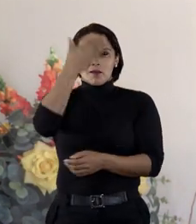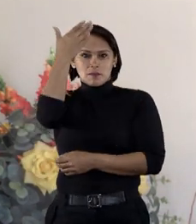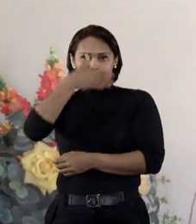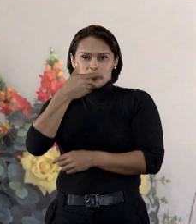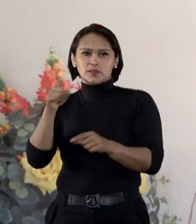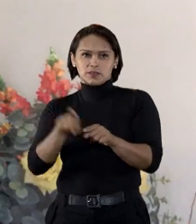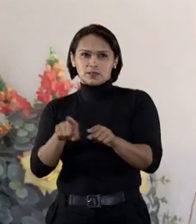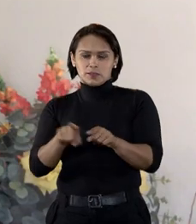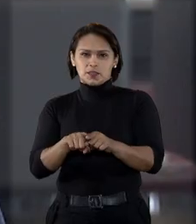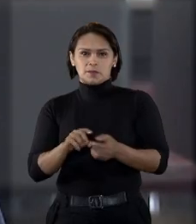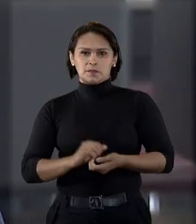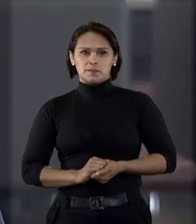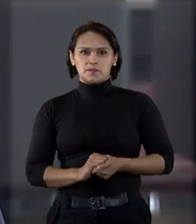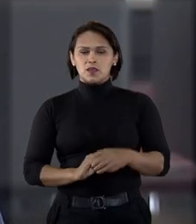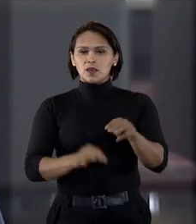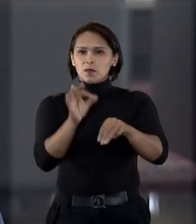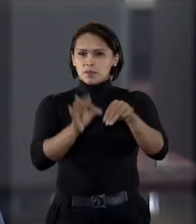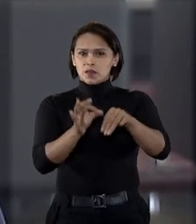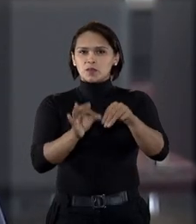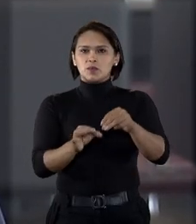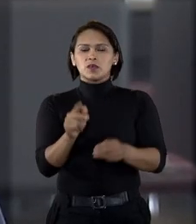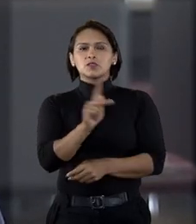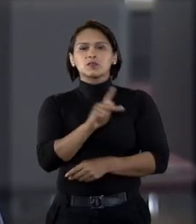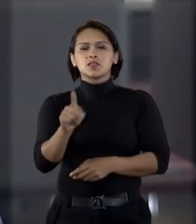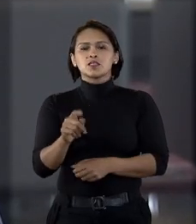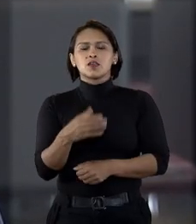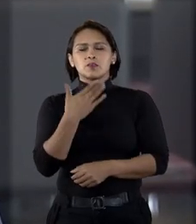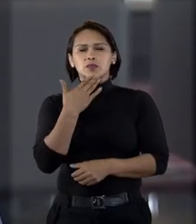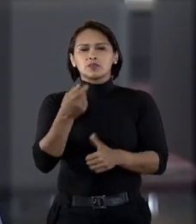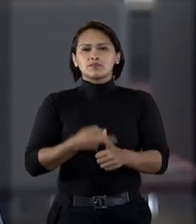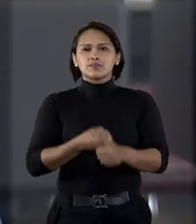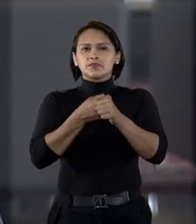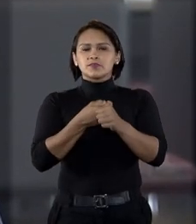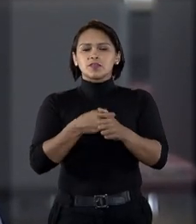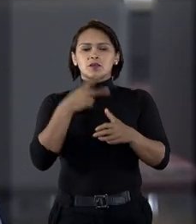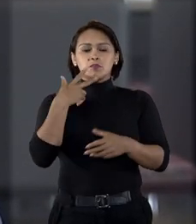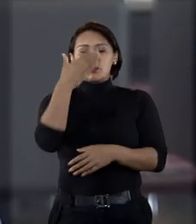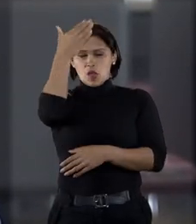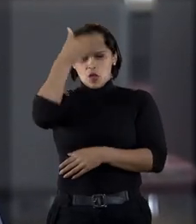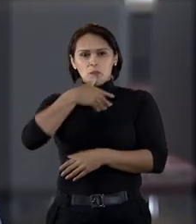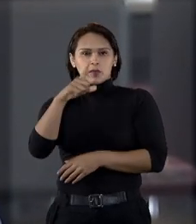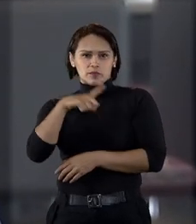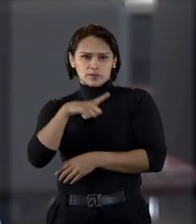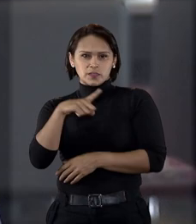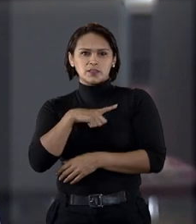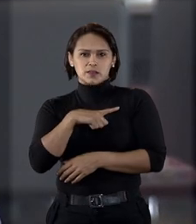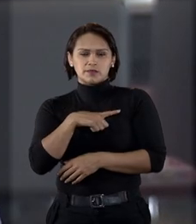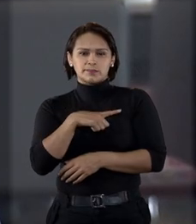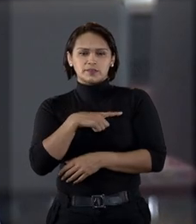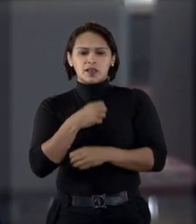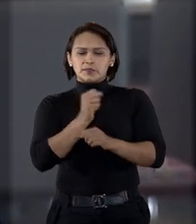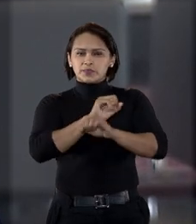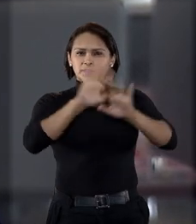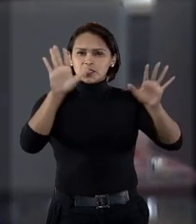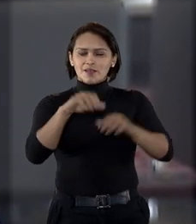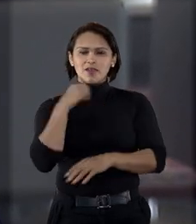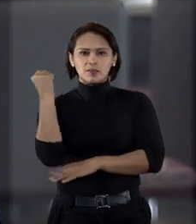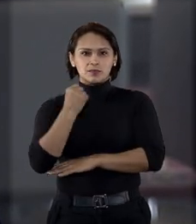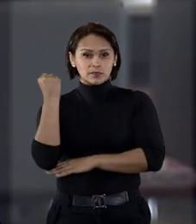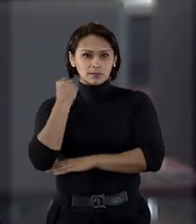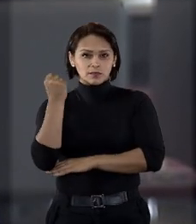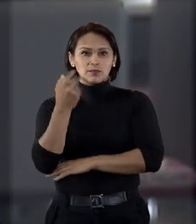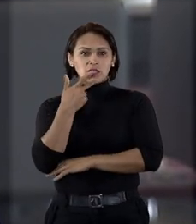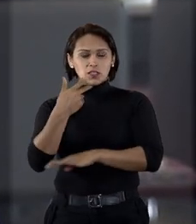provas documentais. Para o ministro Humberto Martins, o pedido de suspensão demonstrou que existem elementos concretos que revelam a